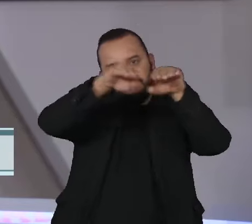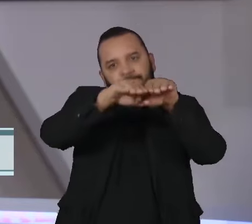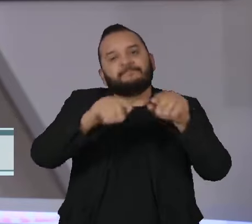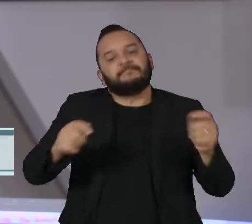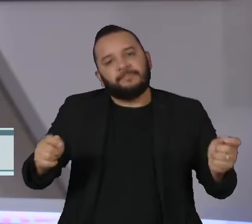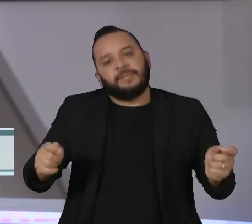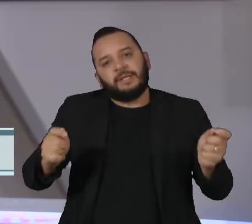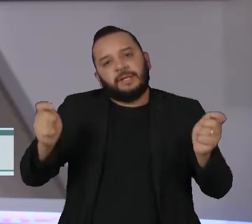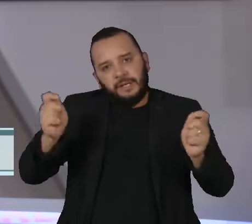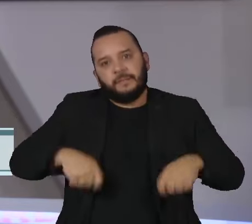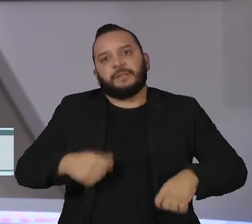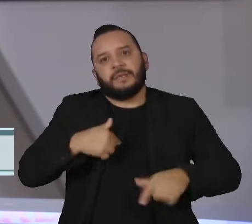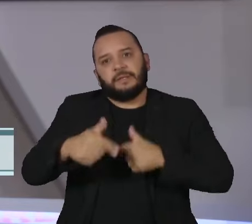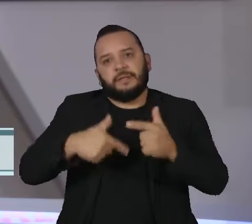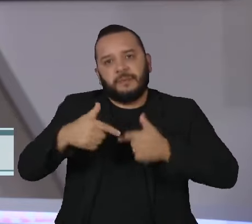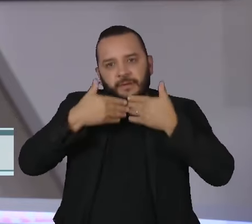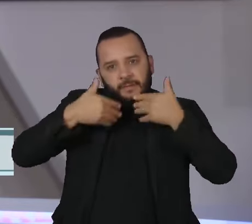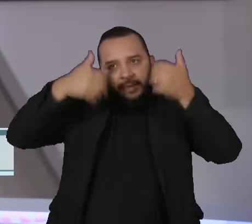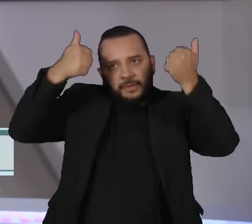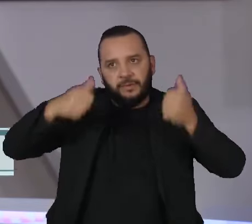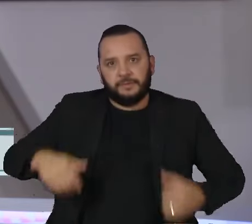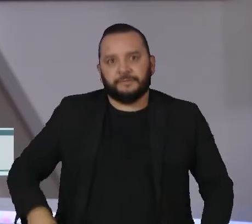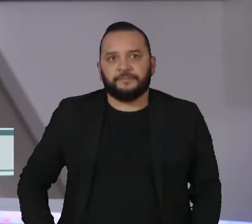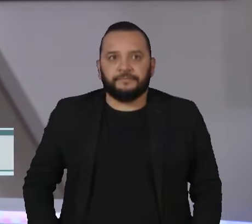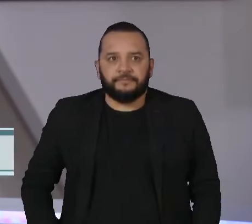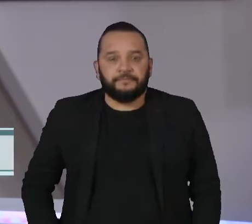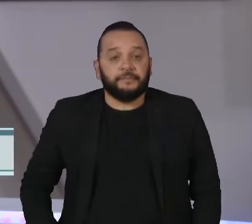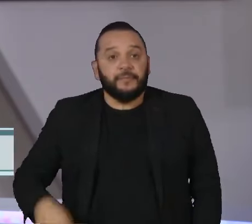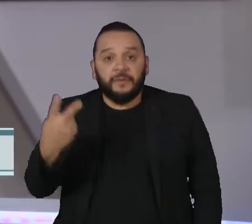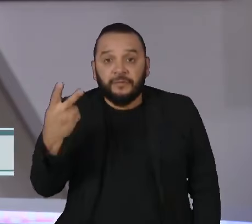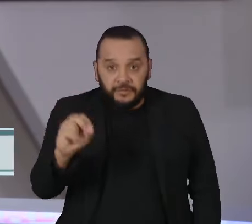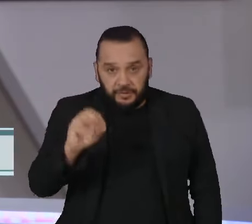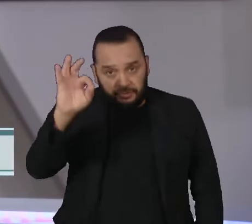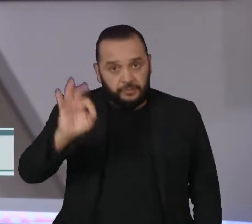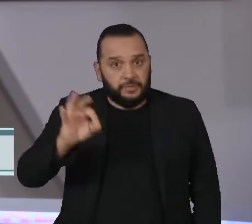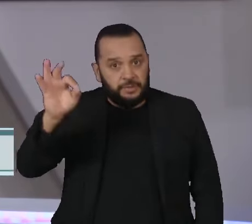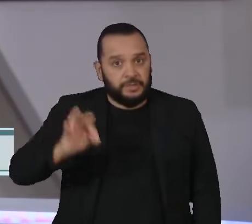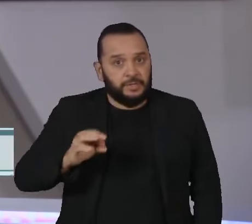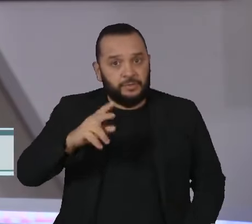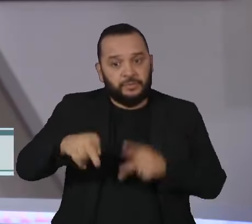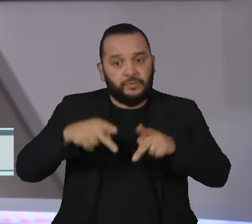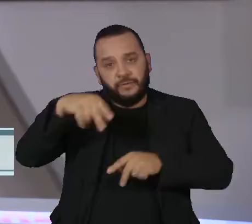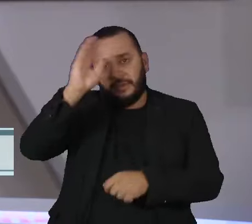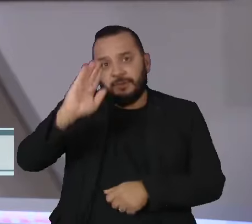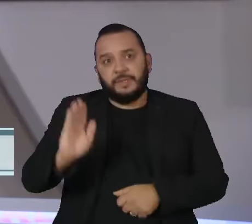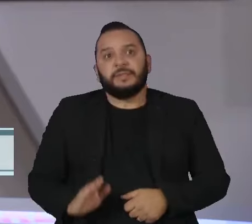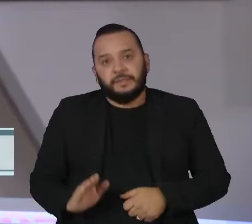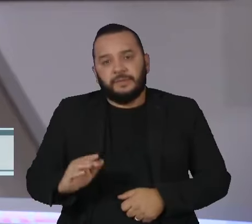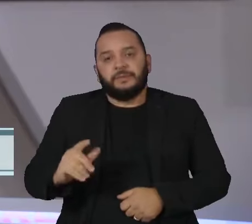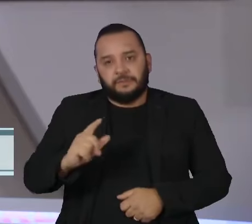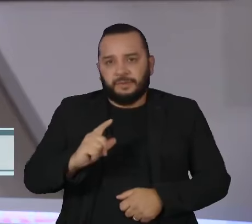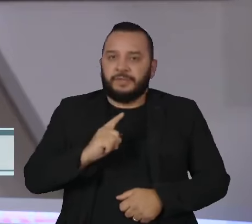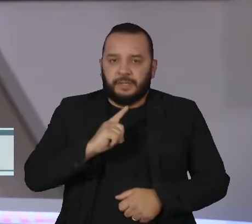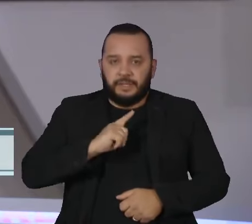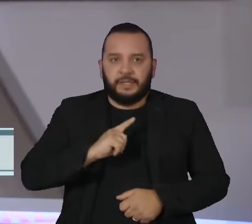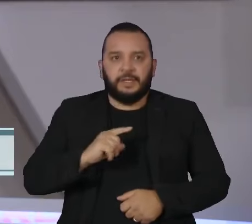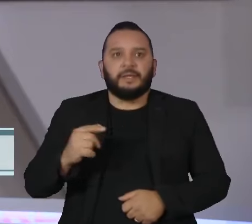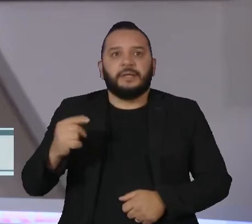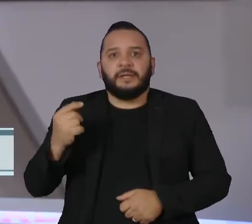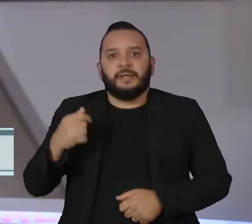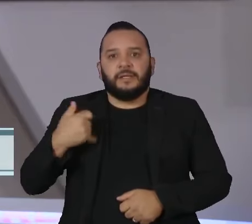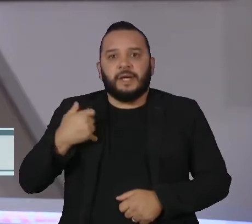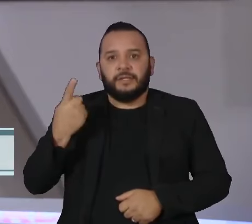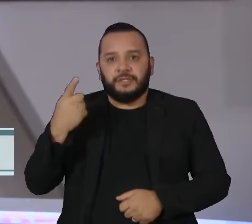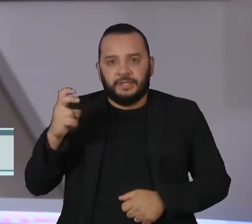Olha, por falar em jovens, mais de 20% dos brasileiros que estão entre 15 e 24